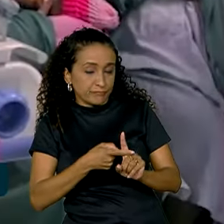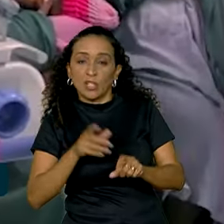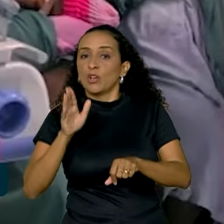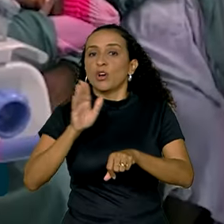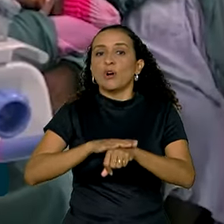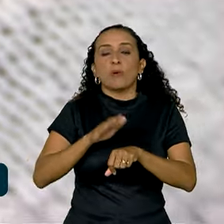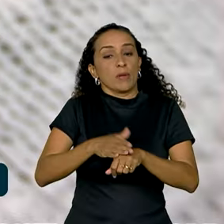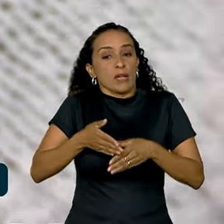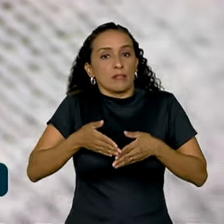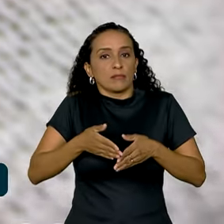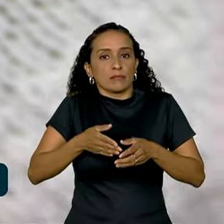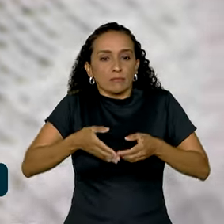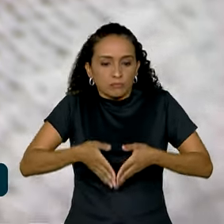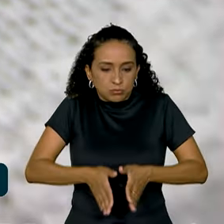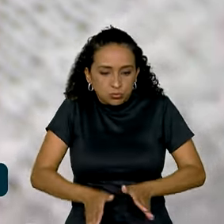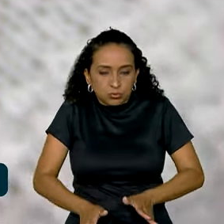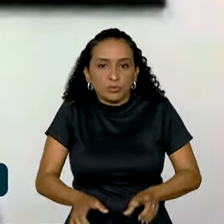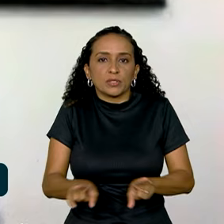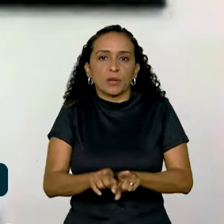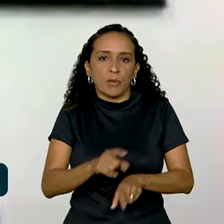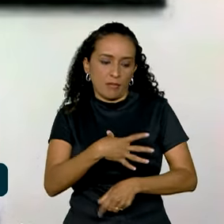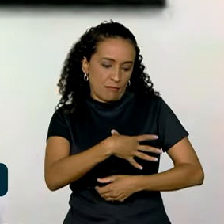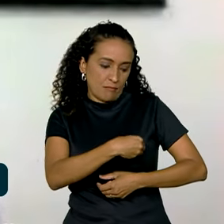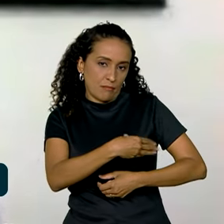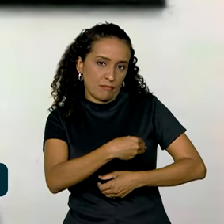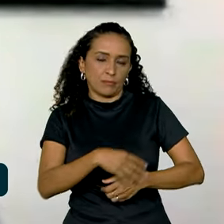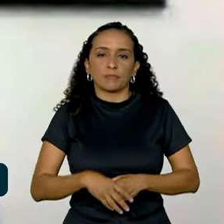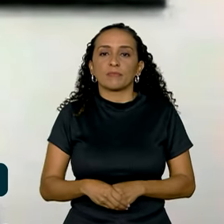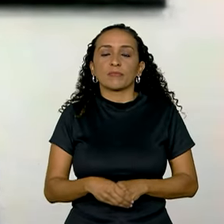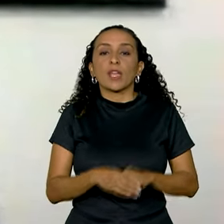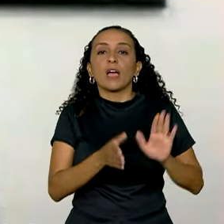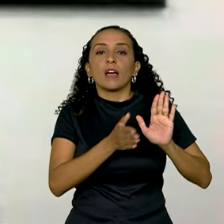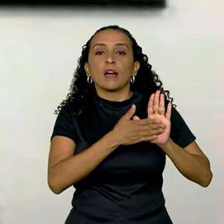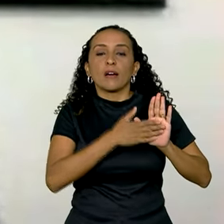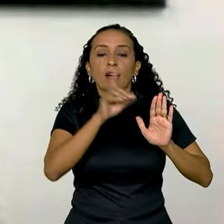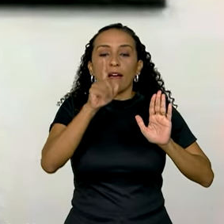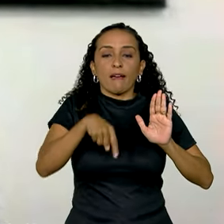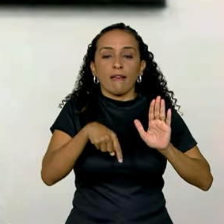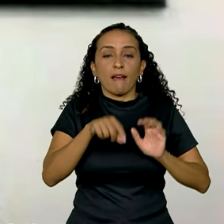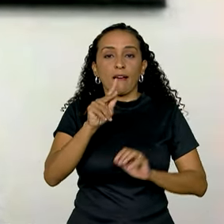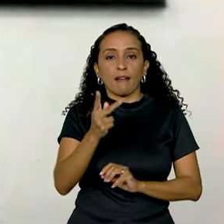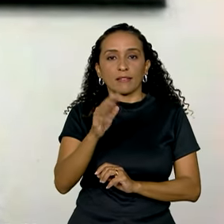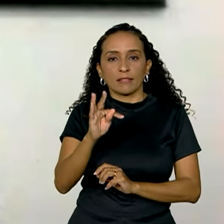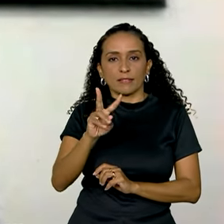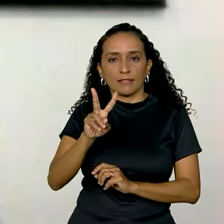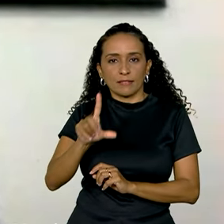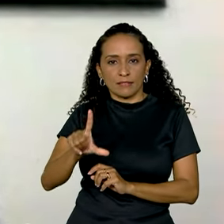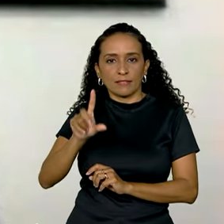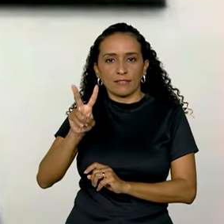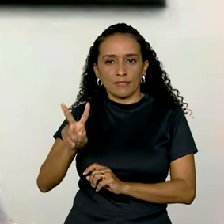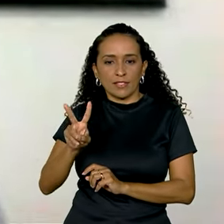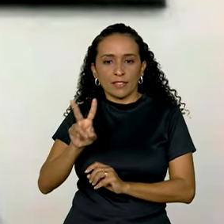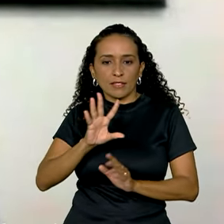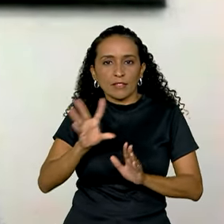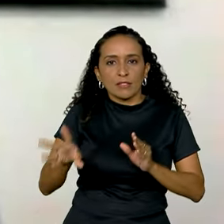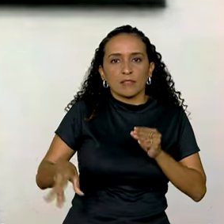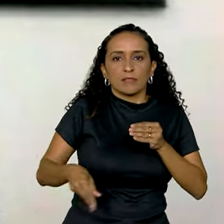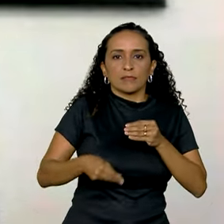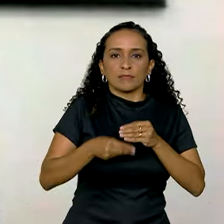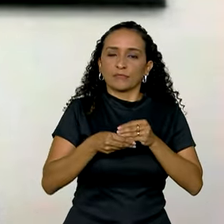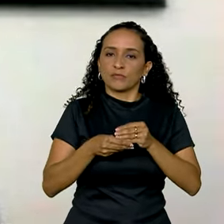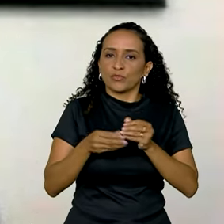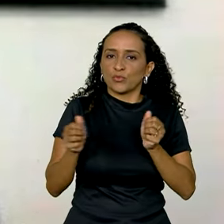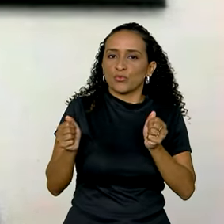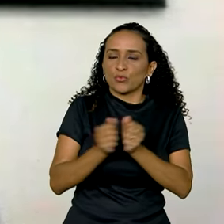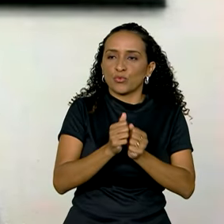momento do parto e na amamentação. A nossa proposta é que o HTLV venha acoplar com essas outras